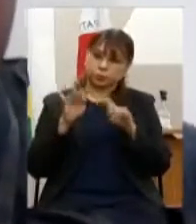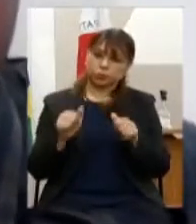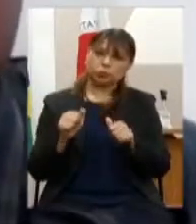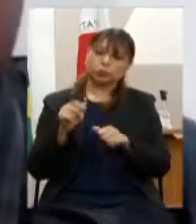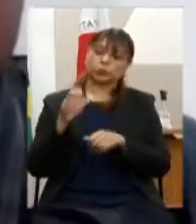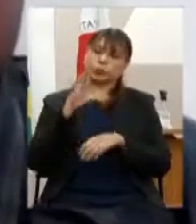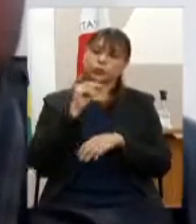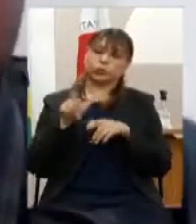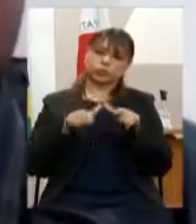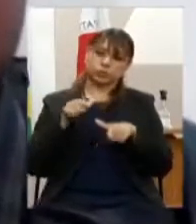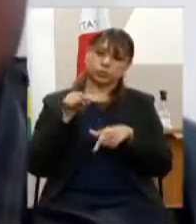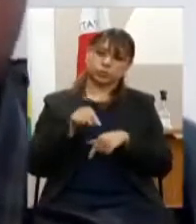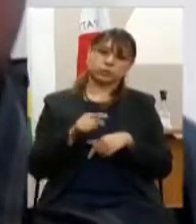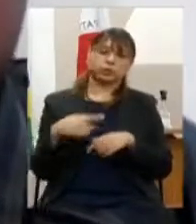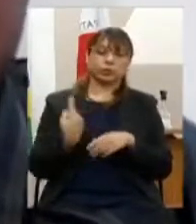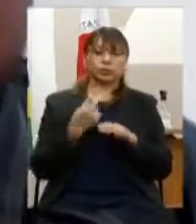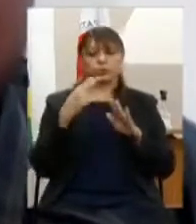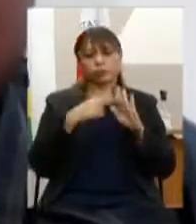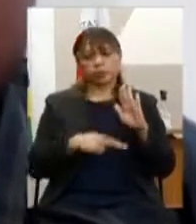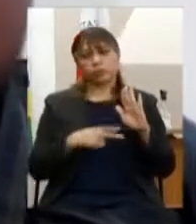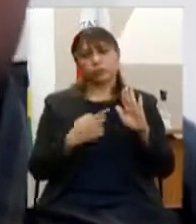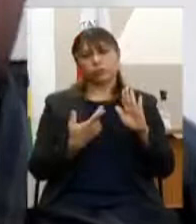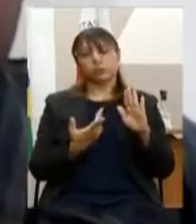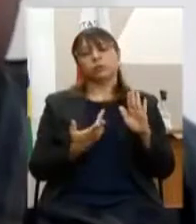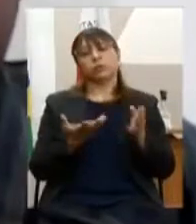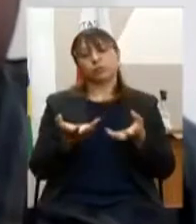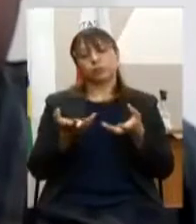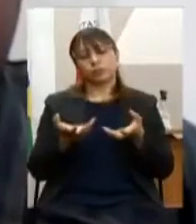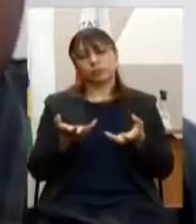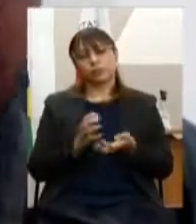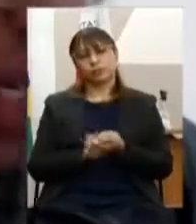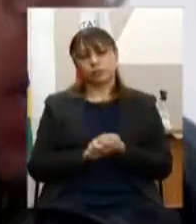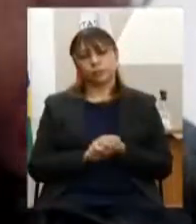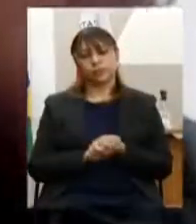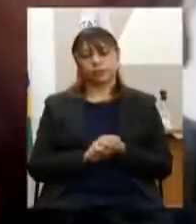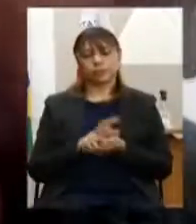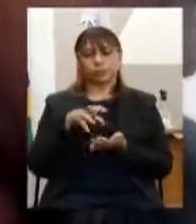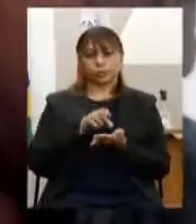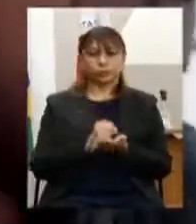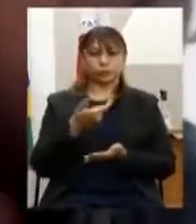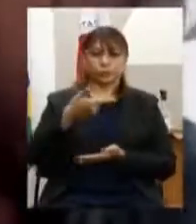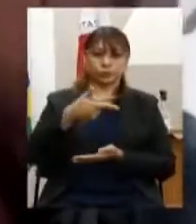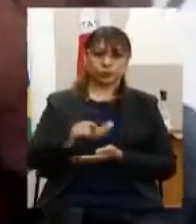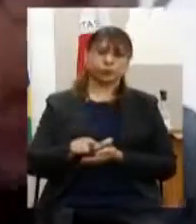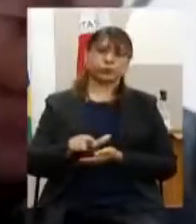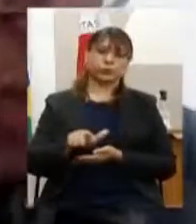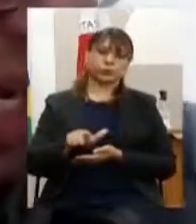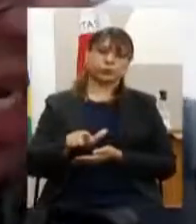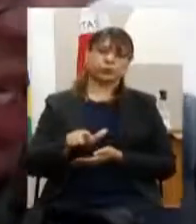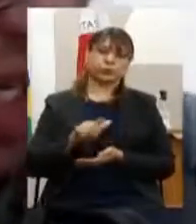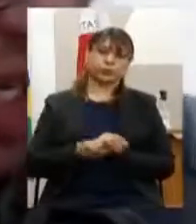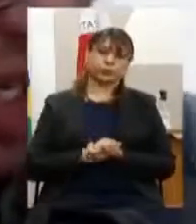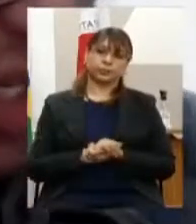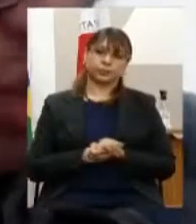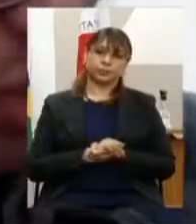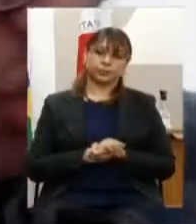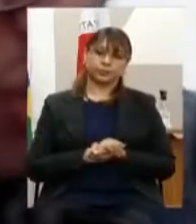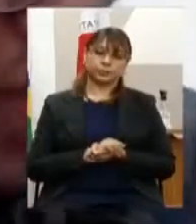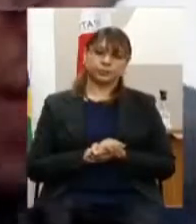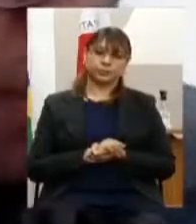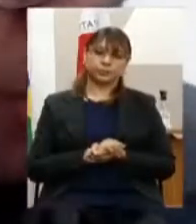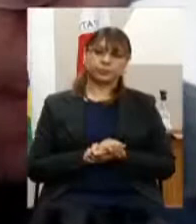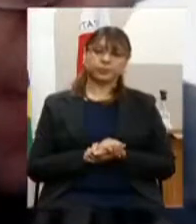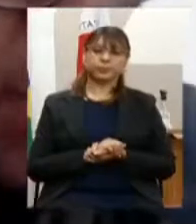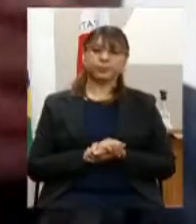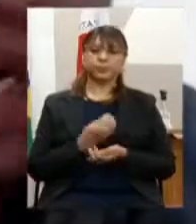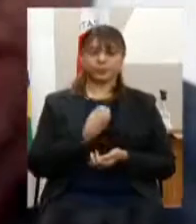essa é a nossa leitura gostaria de deixar registrado mais uma vez que a Bessolar está muito feliz em poder